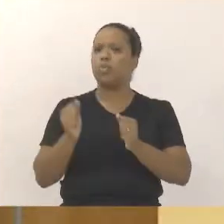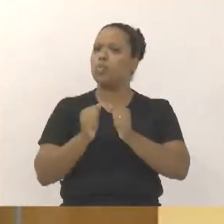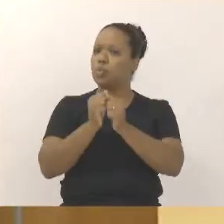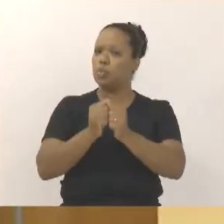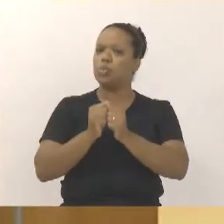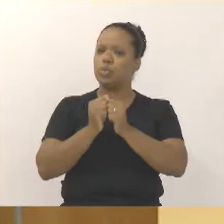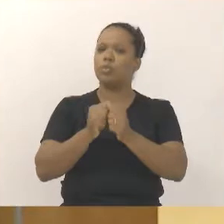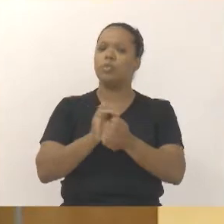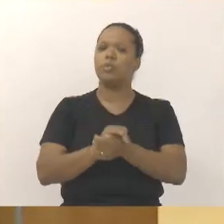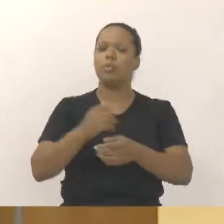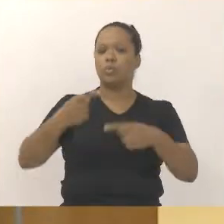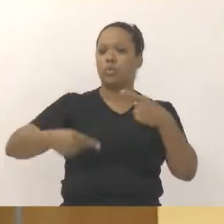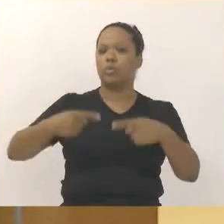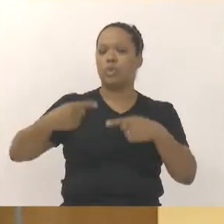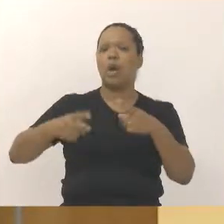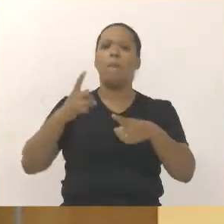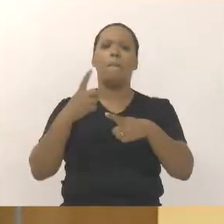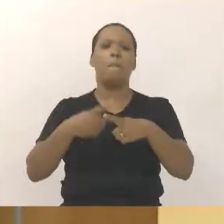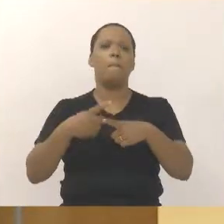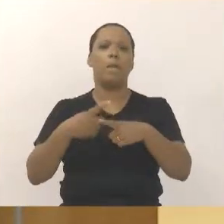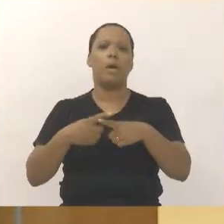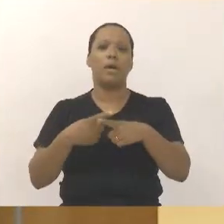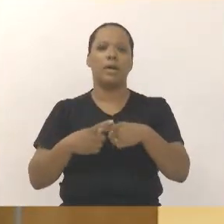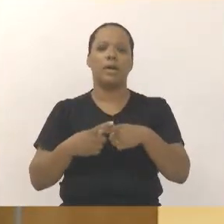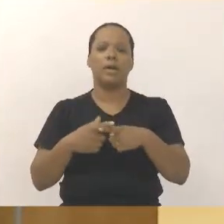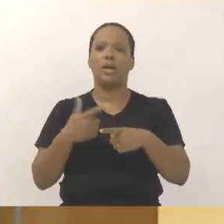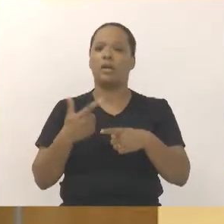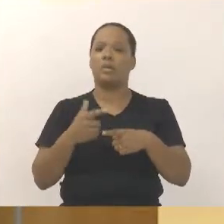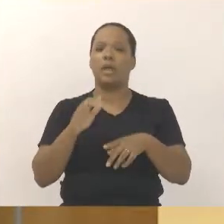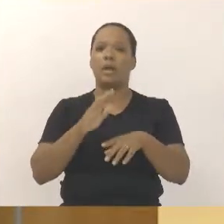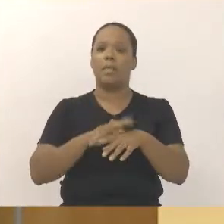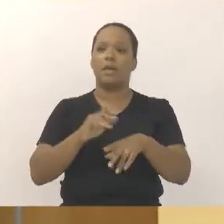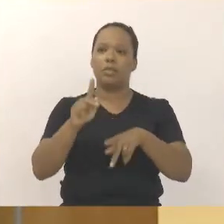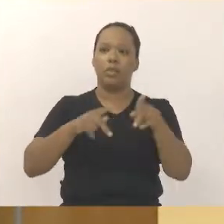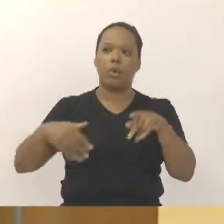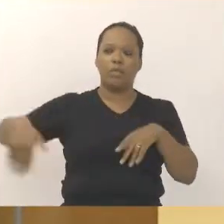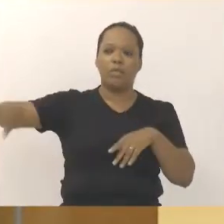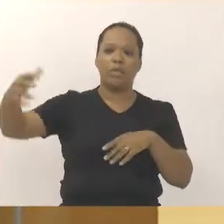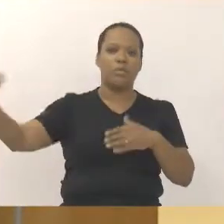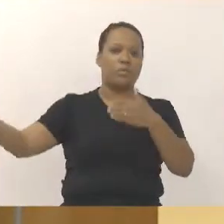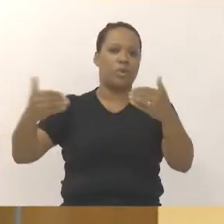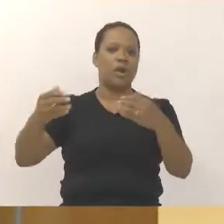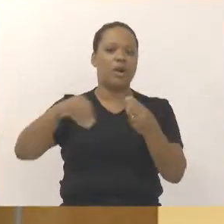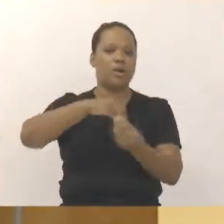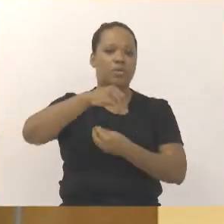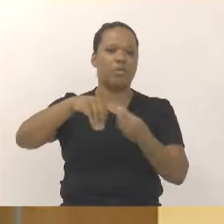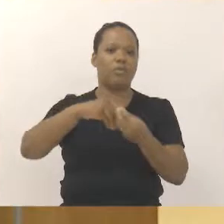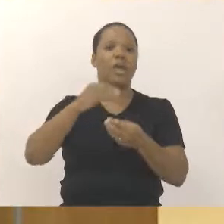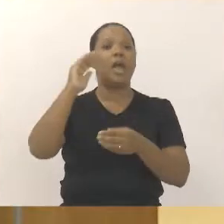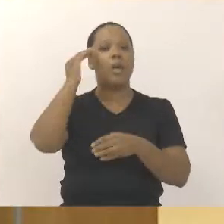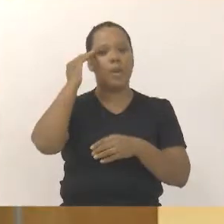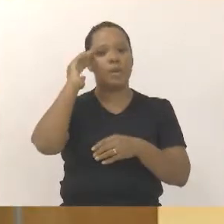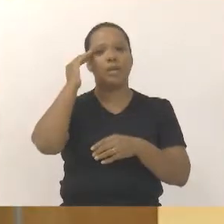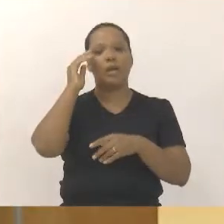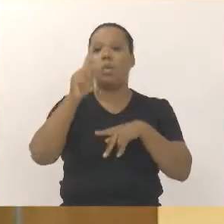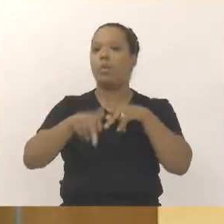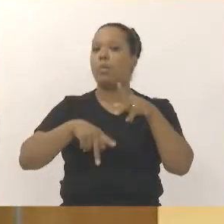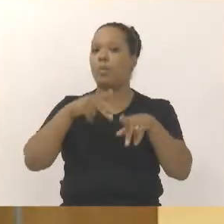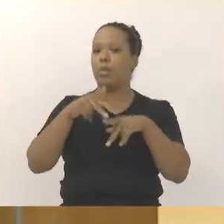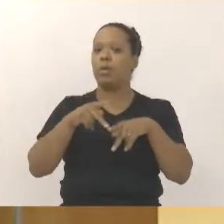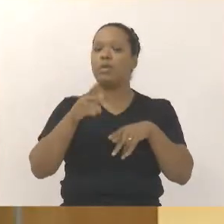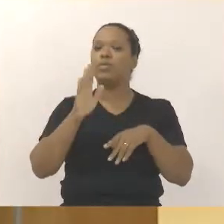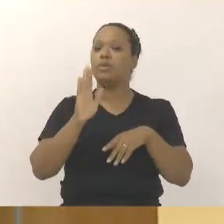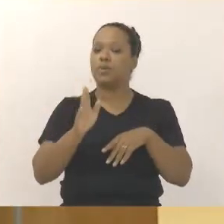Teve muita gente que questionou por que não tem mais participação da população, mas eu entendo da seguinte forma. A população já